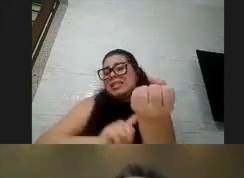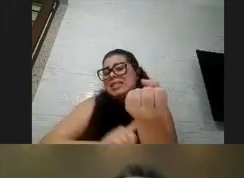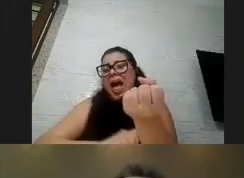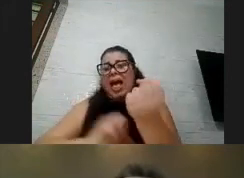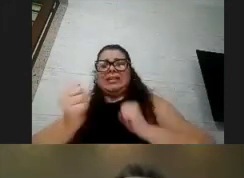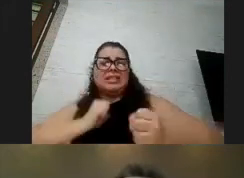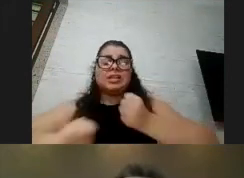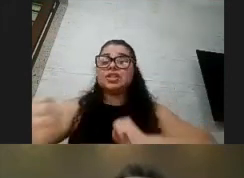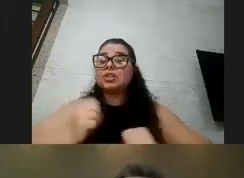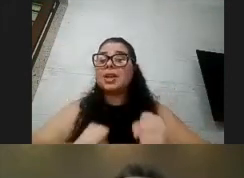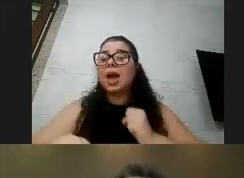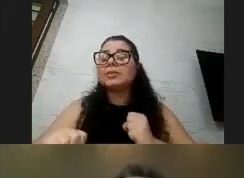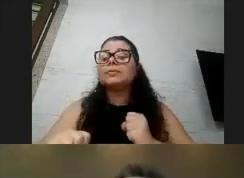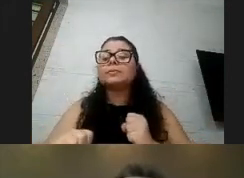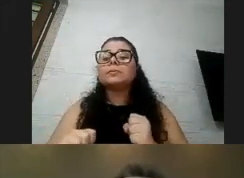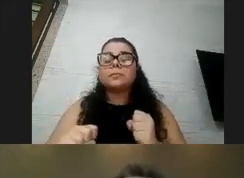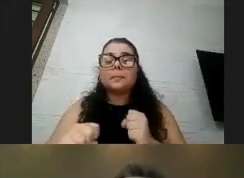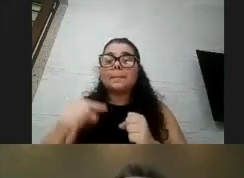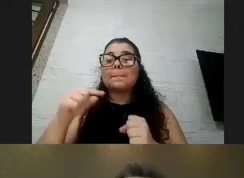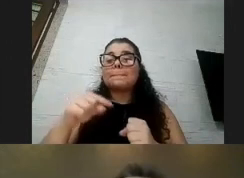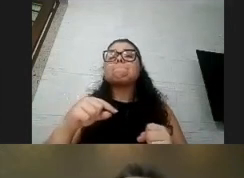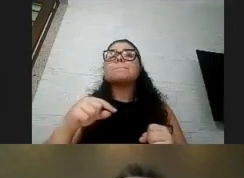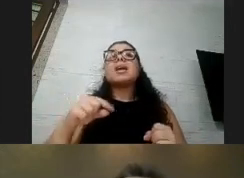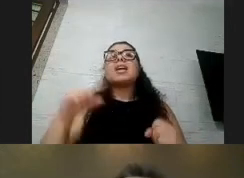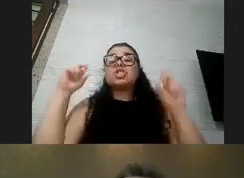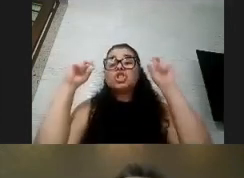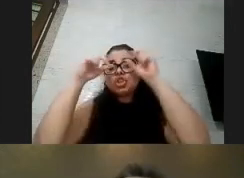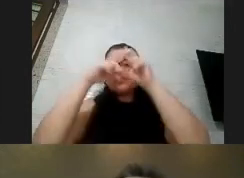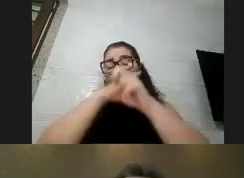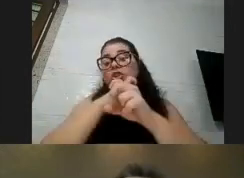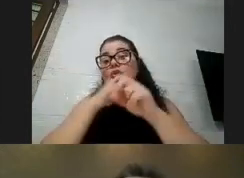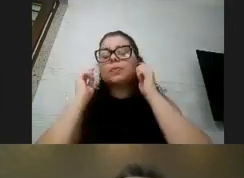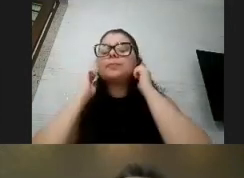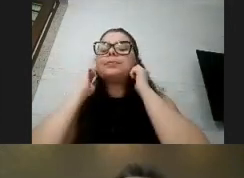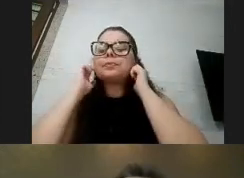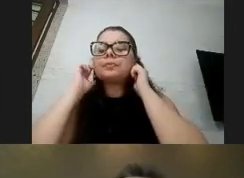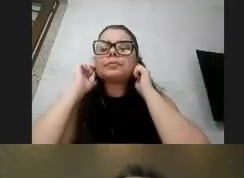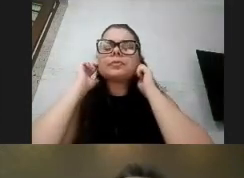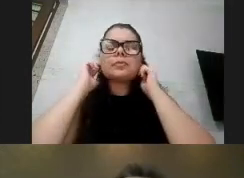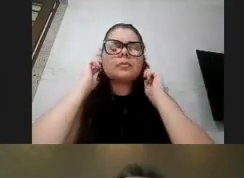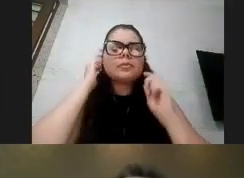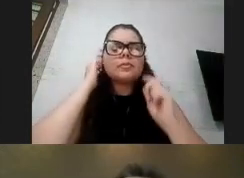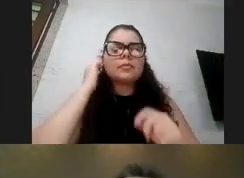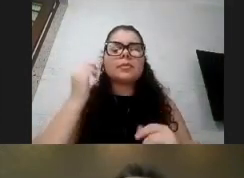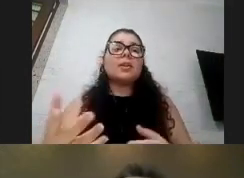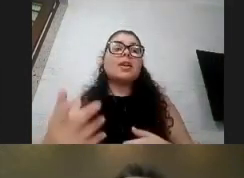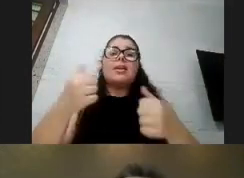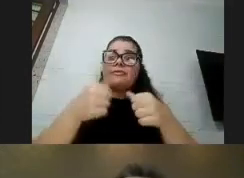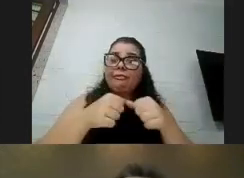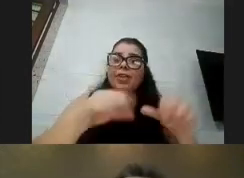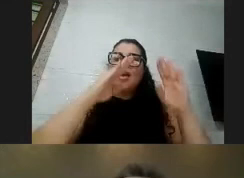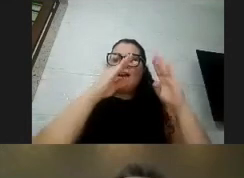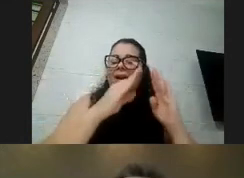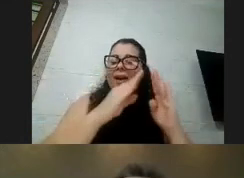isso é um é um aspecto que é mais difícil fica muito com o pai e a mãe e tal